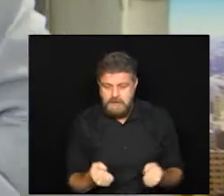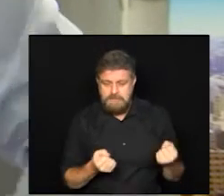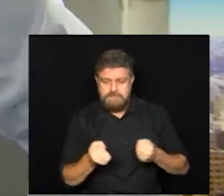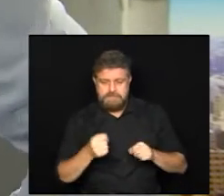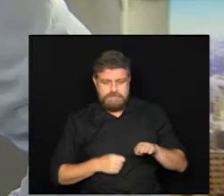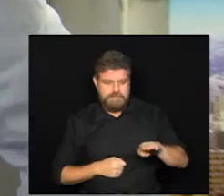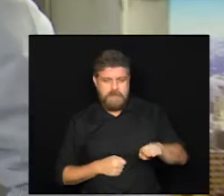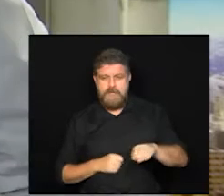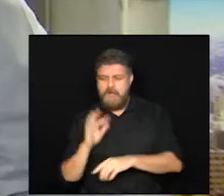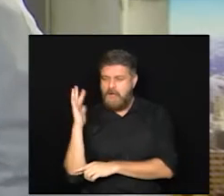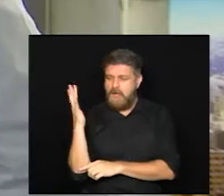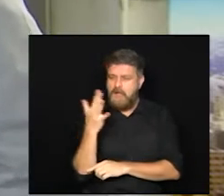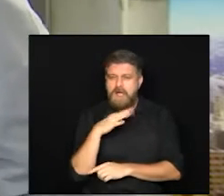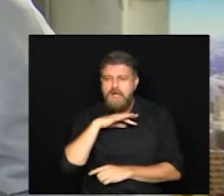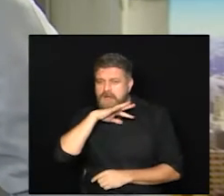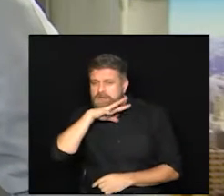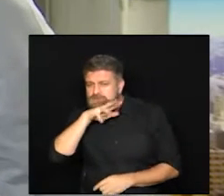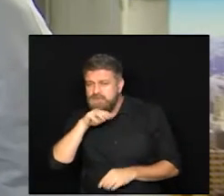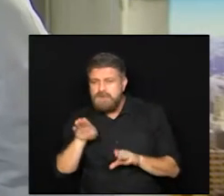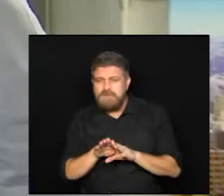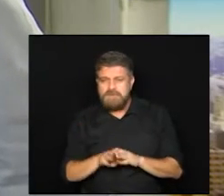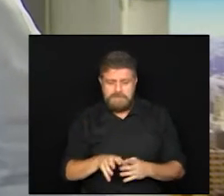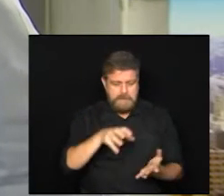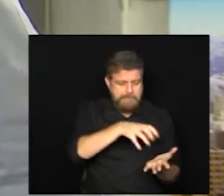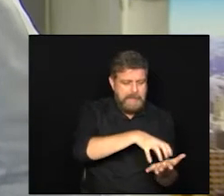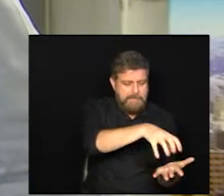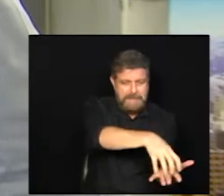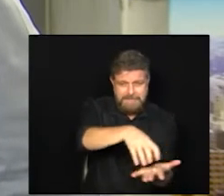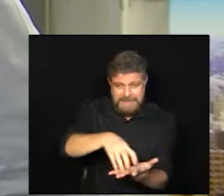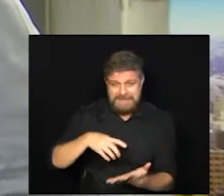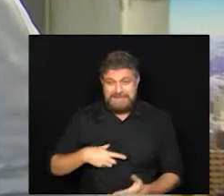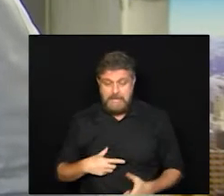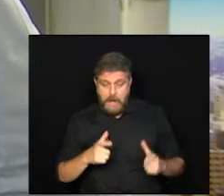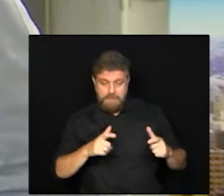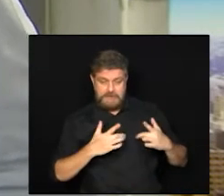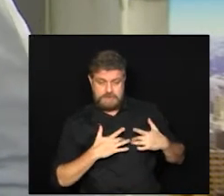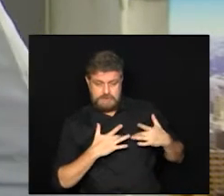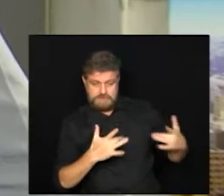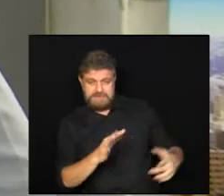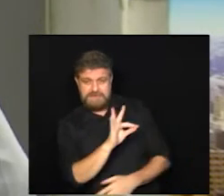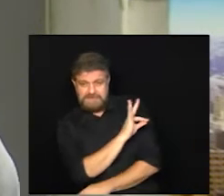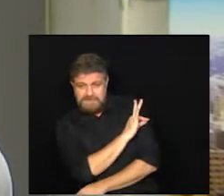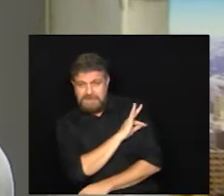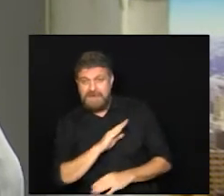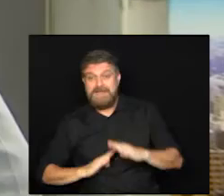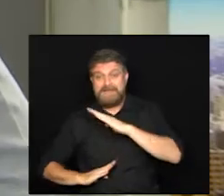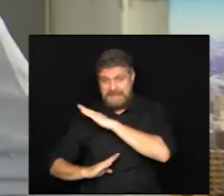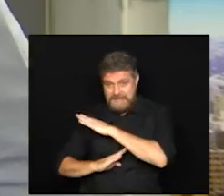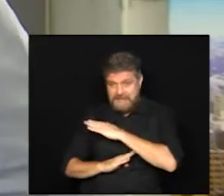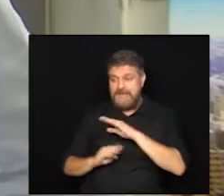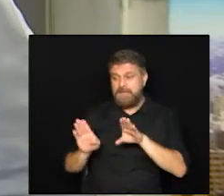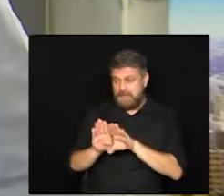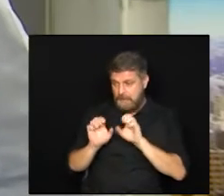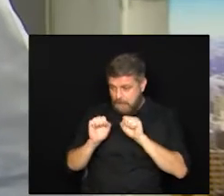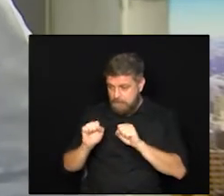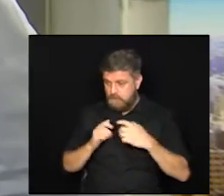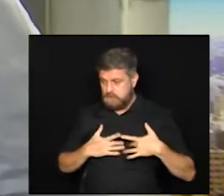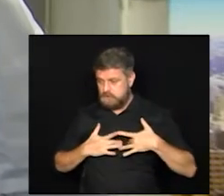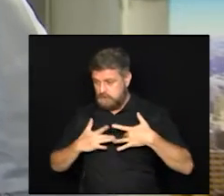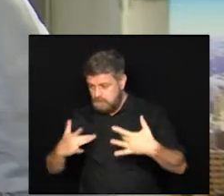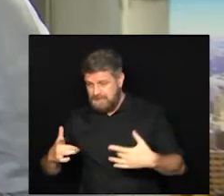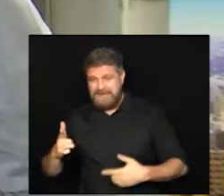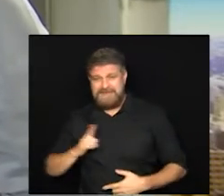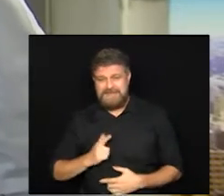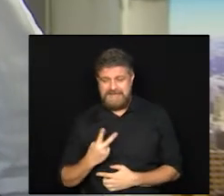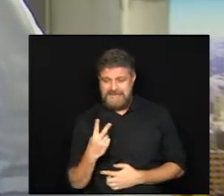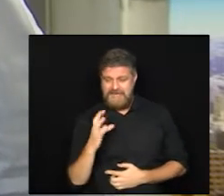Bosque Itacoarau as administrações regionais tem local de doação também aqui na Prefeitura e também na Câmara Municipal né Prefeito isso nós colocamos aí